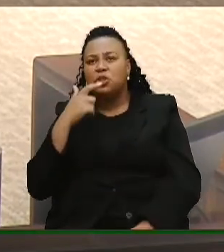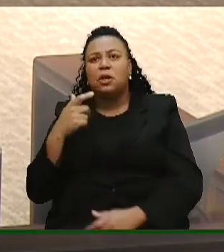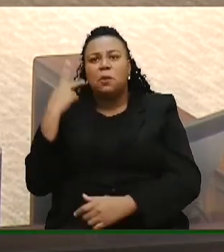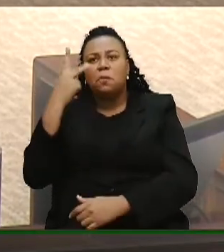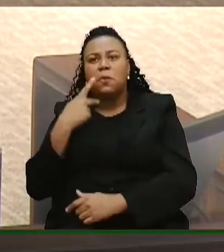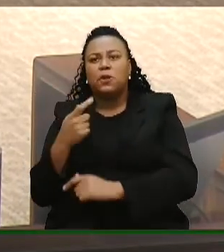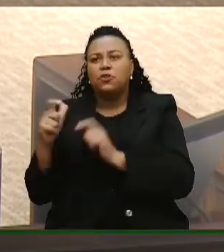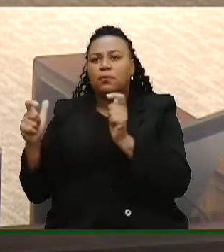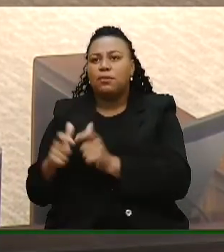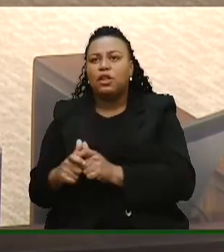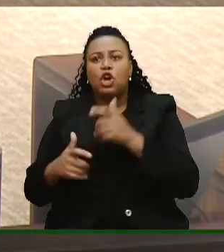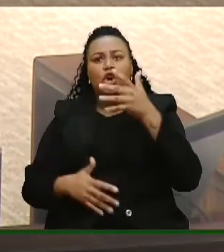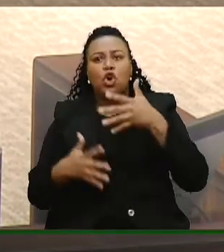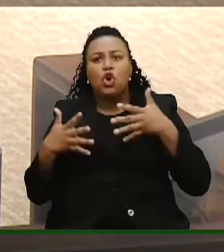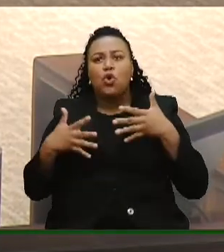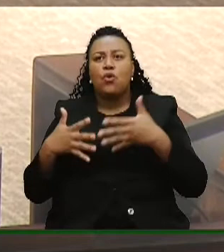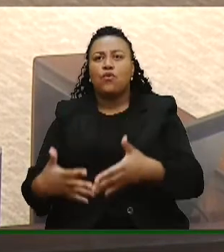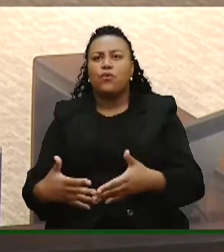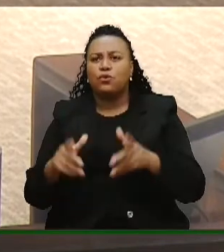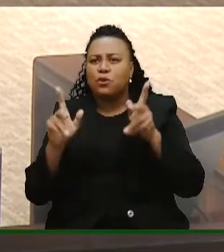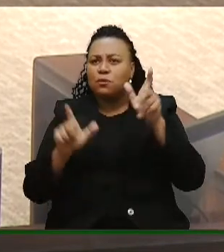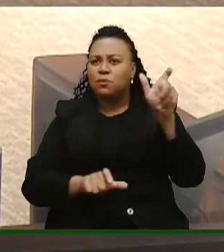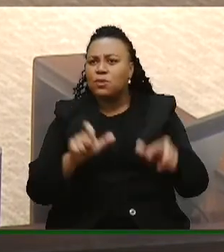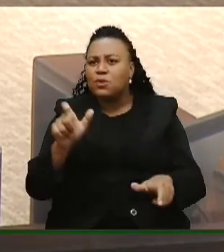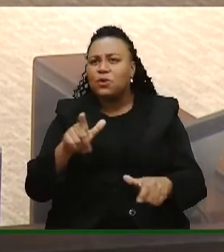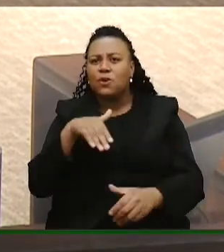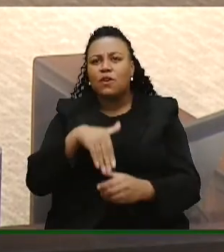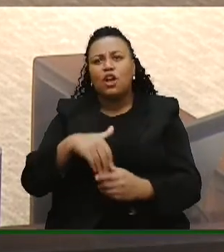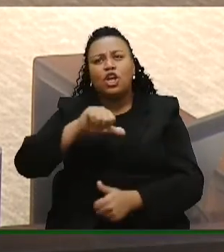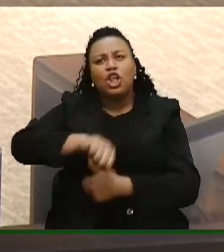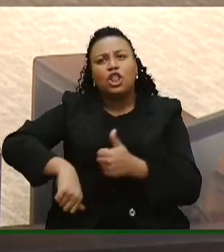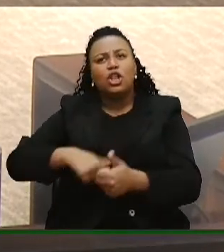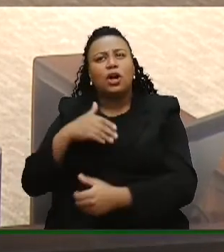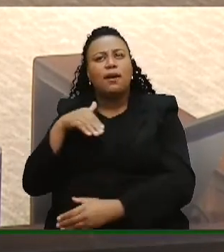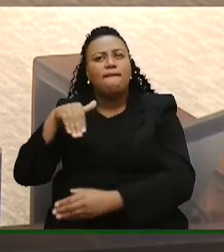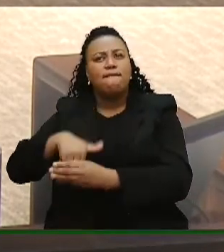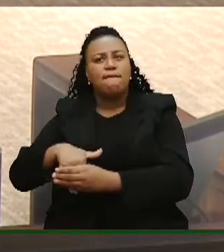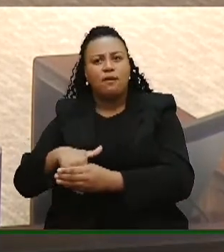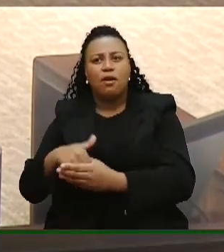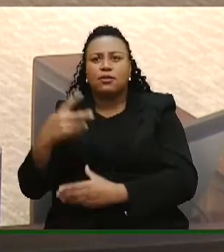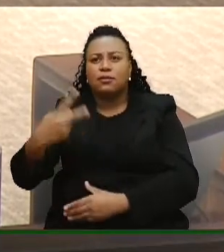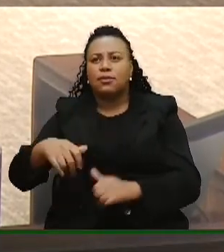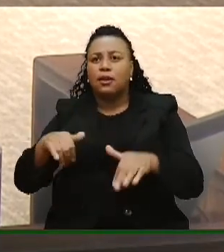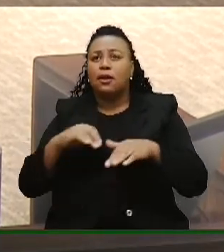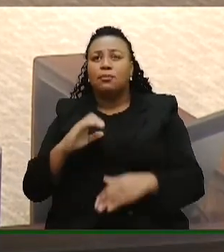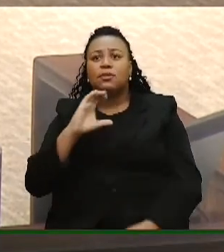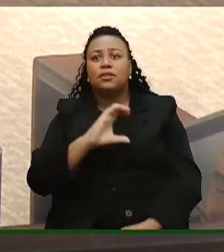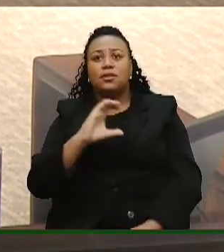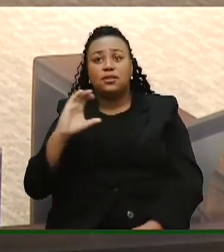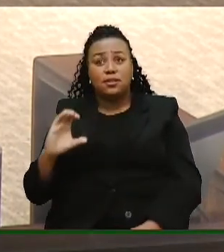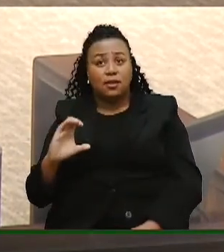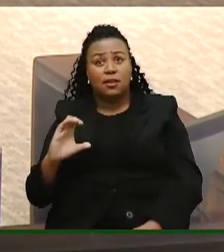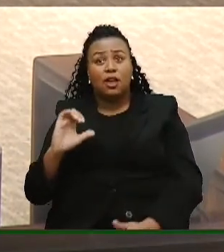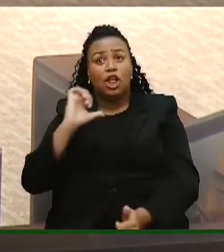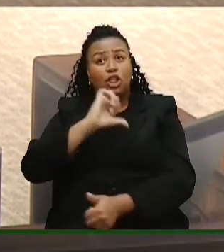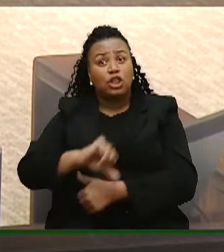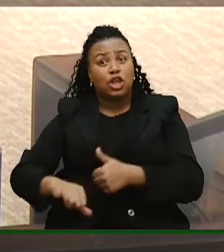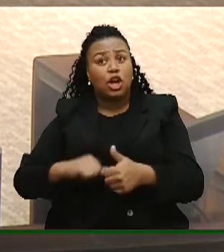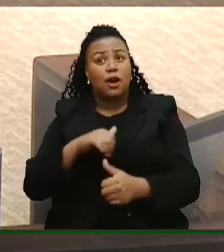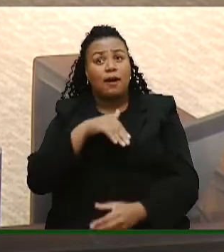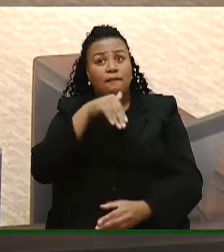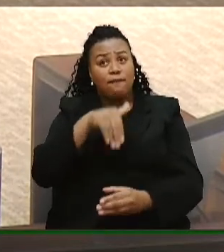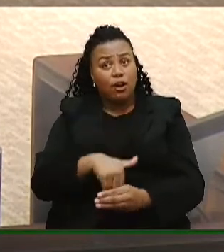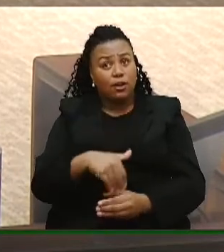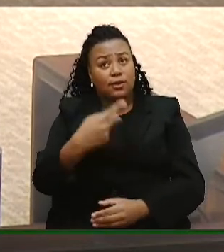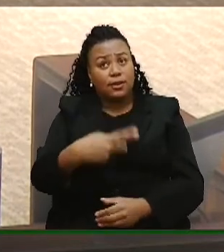que confunde os eleitores, que troca voto nessa casa para o CC. Troca-se voto